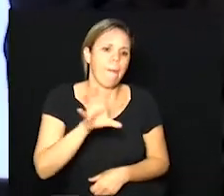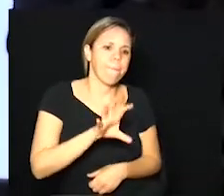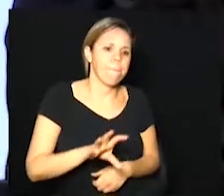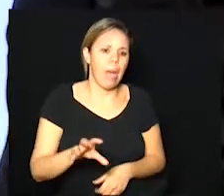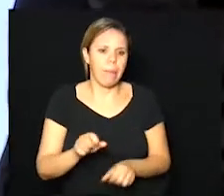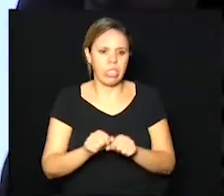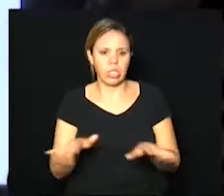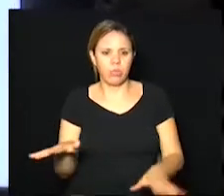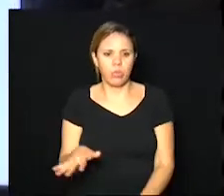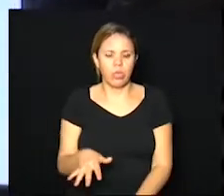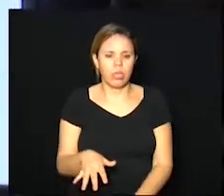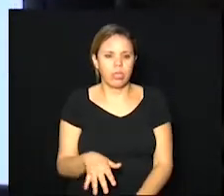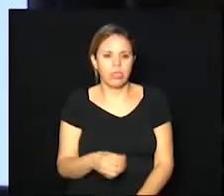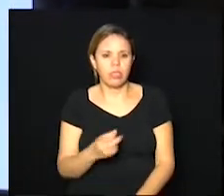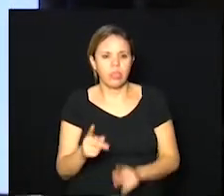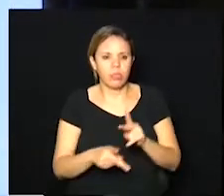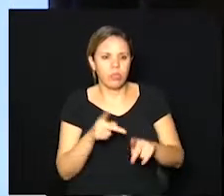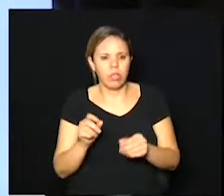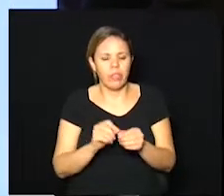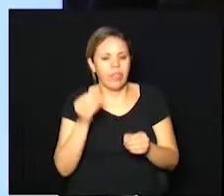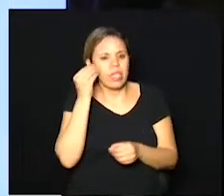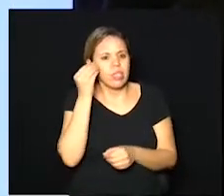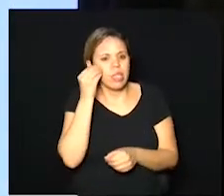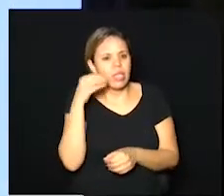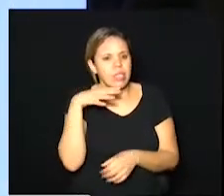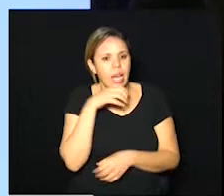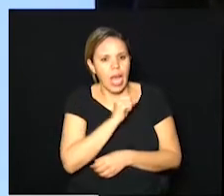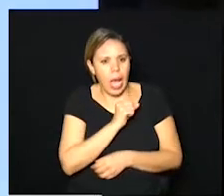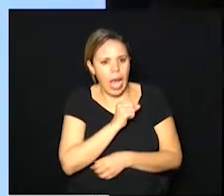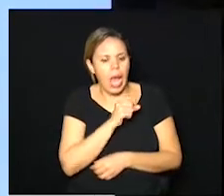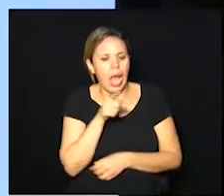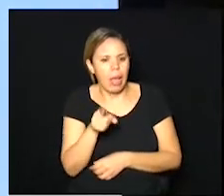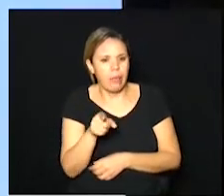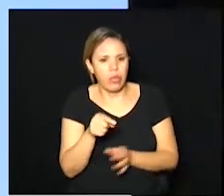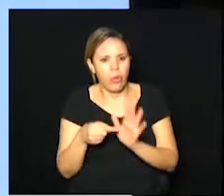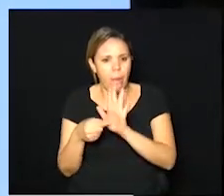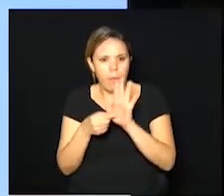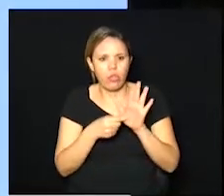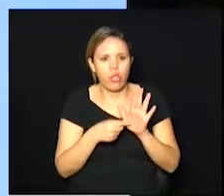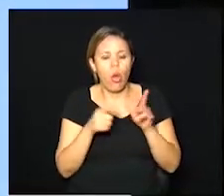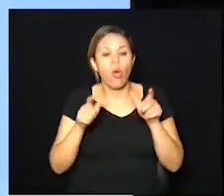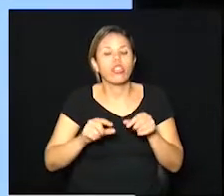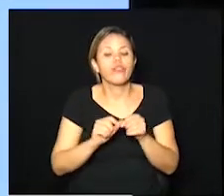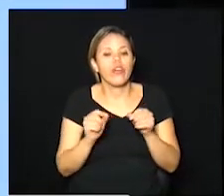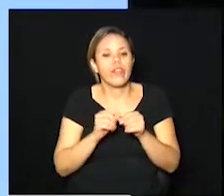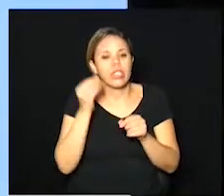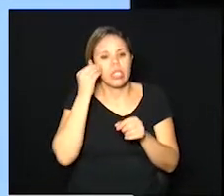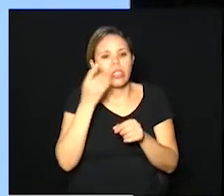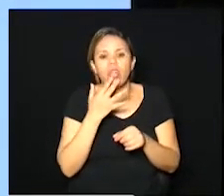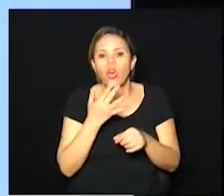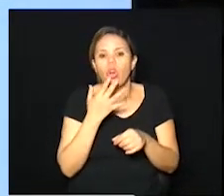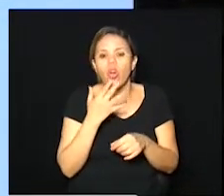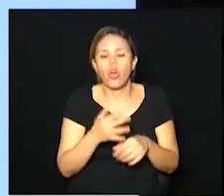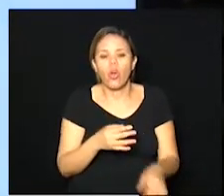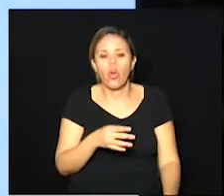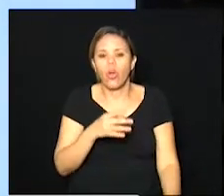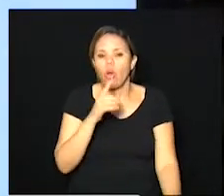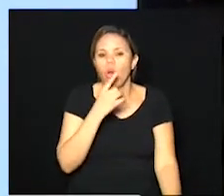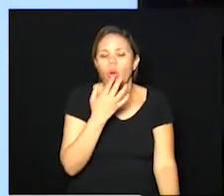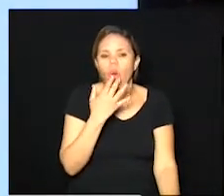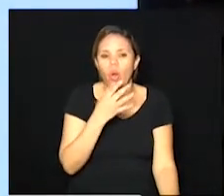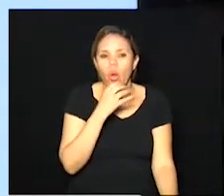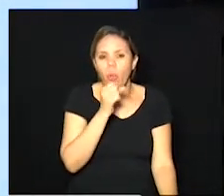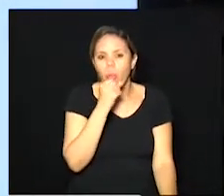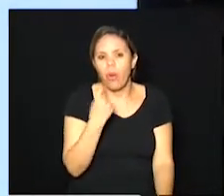distribuição dos indivíduos no teste rápido a gente está colocado por corzinha então a amarela é um